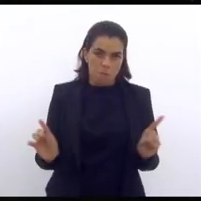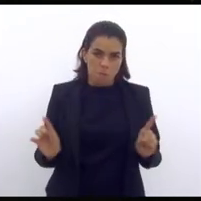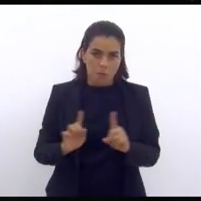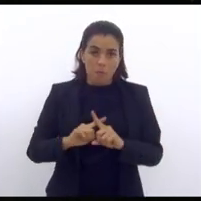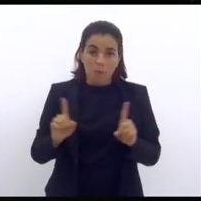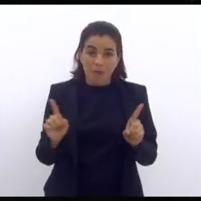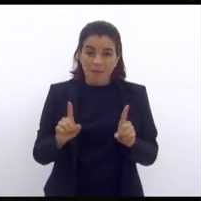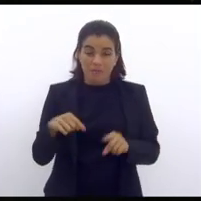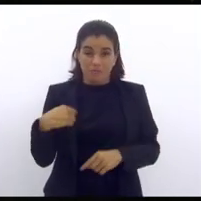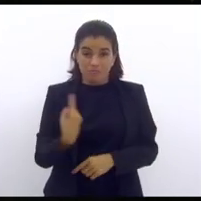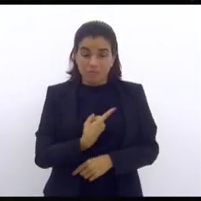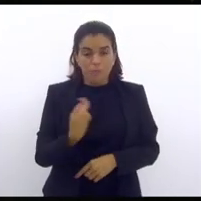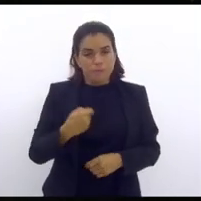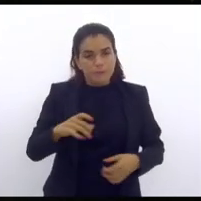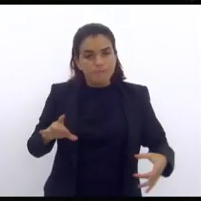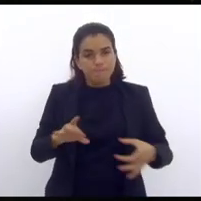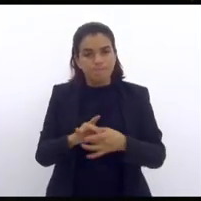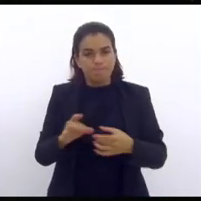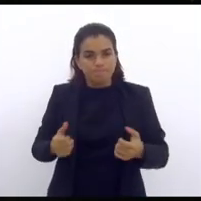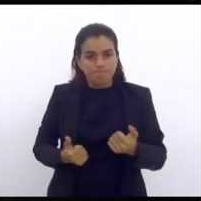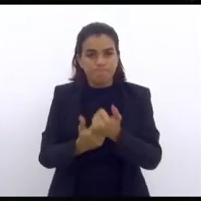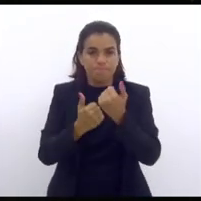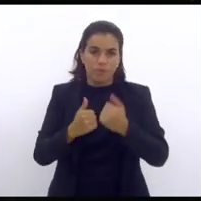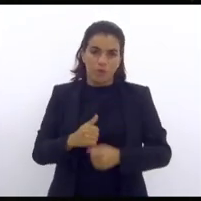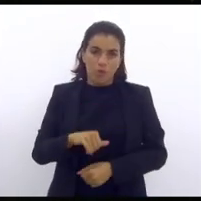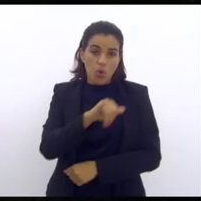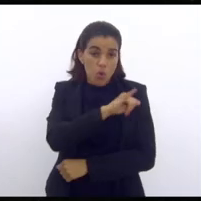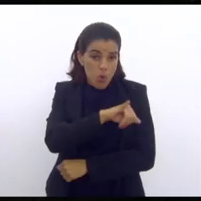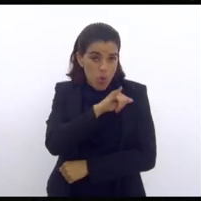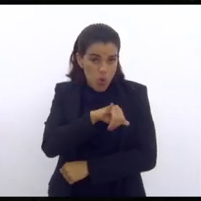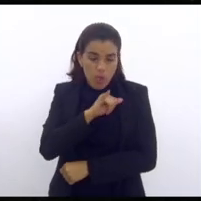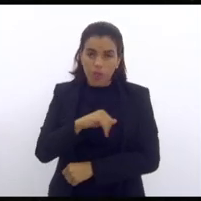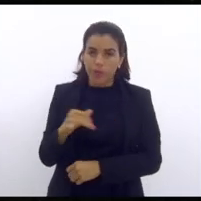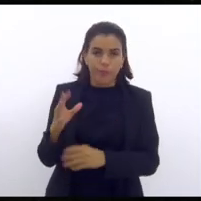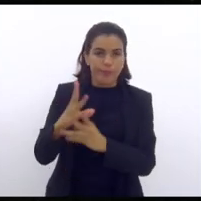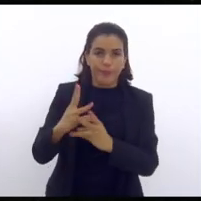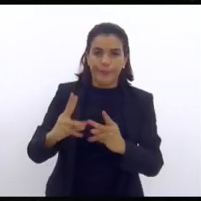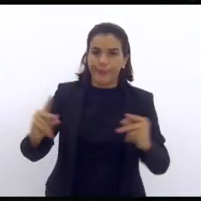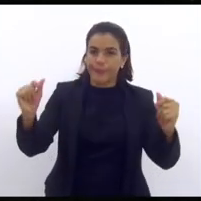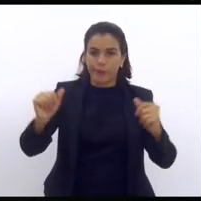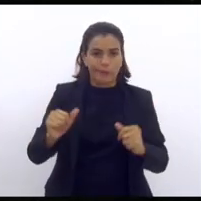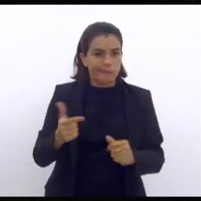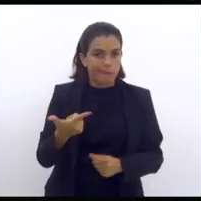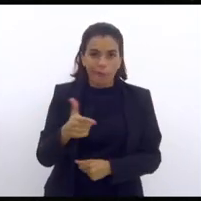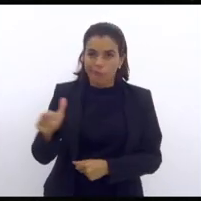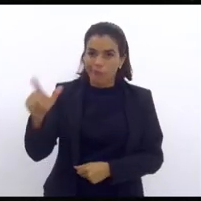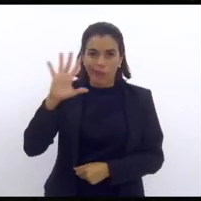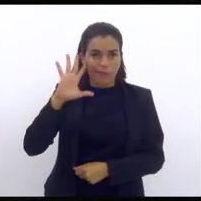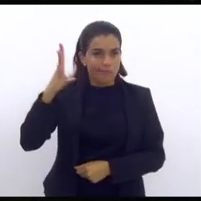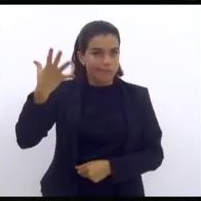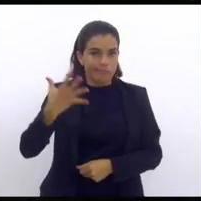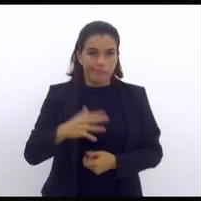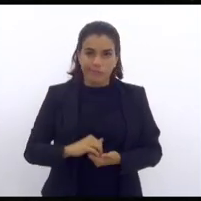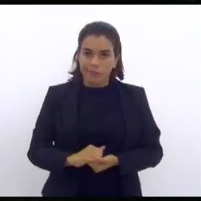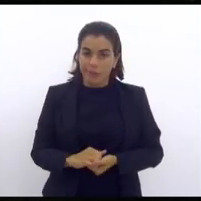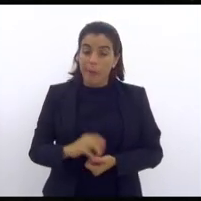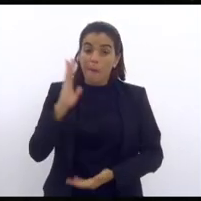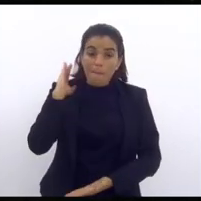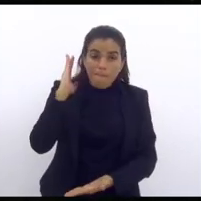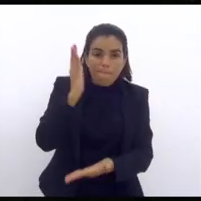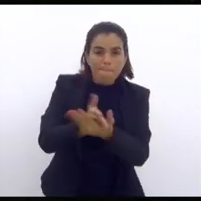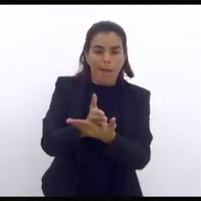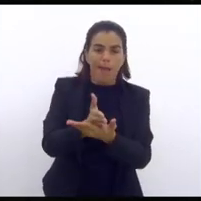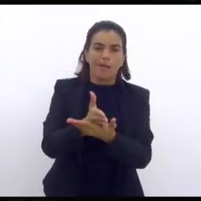temos que nos unir, Rio de Janeiro está escapando pelas nossas mãos e não vai ter mais jeito. Então, pare, pare com essa